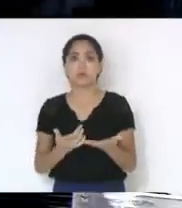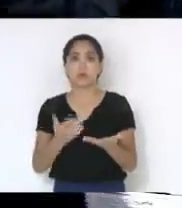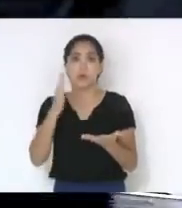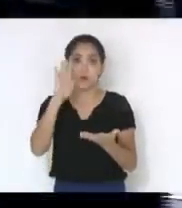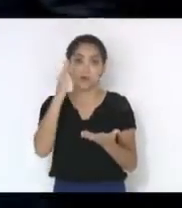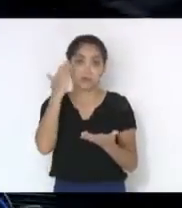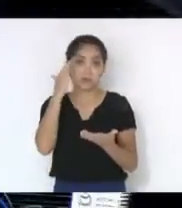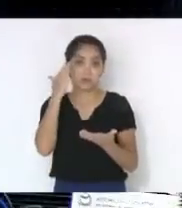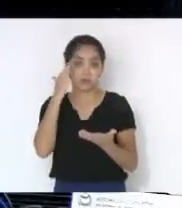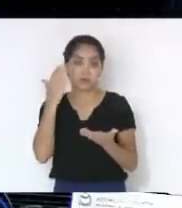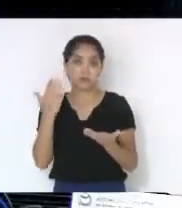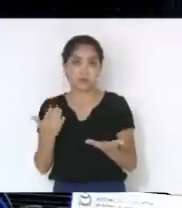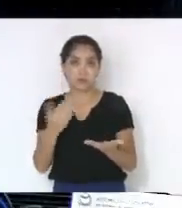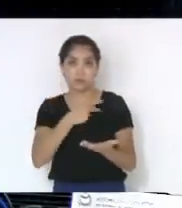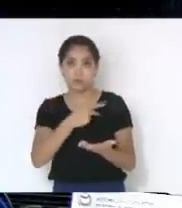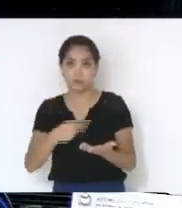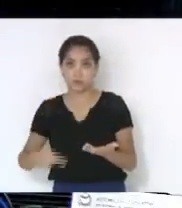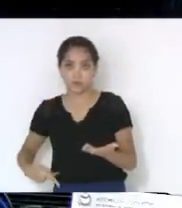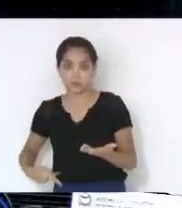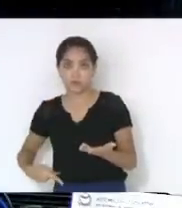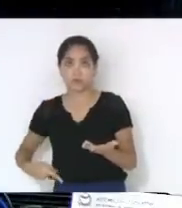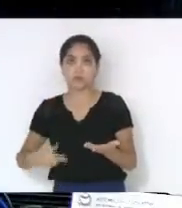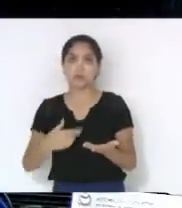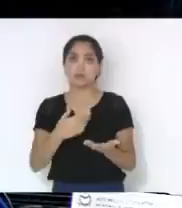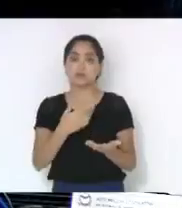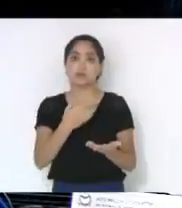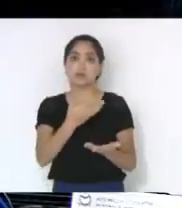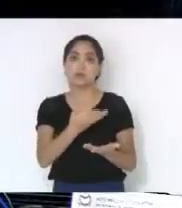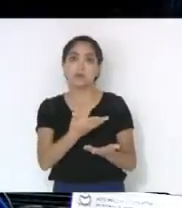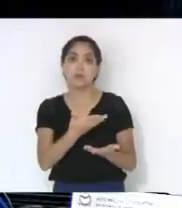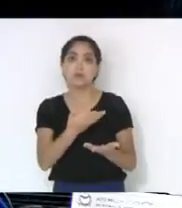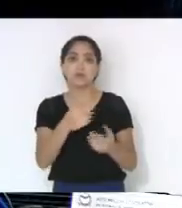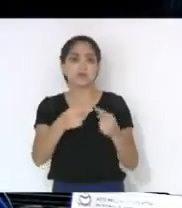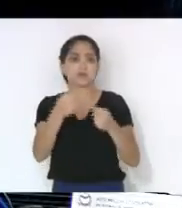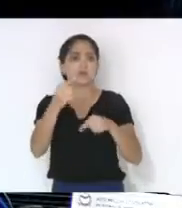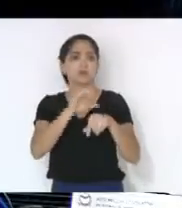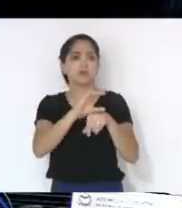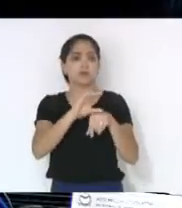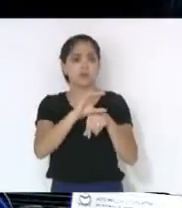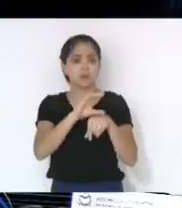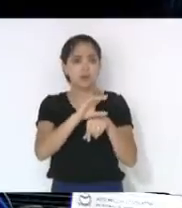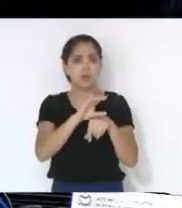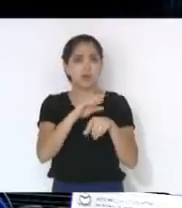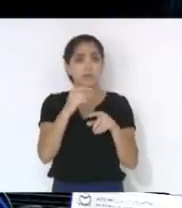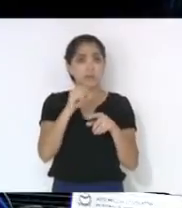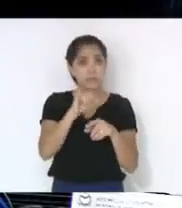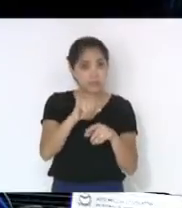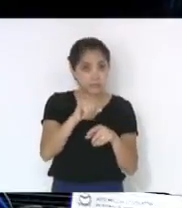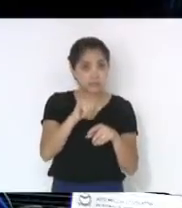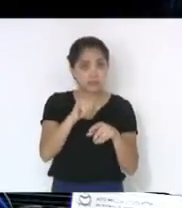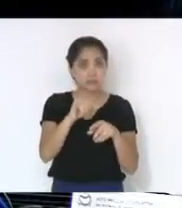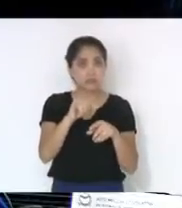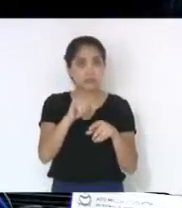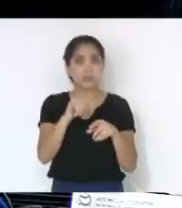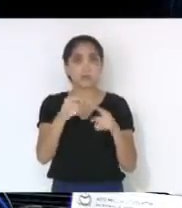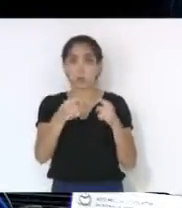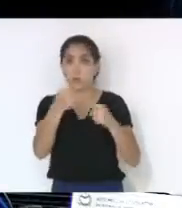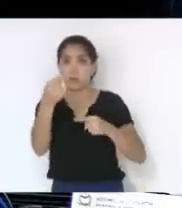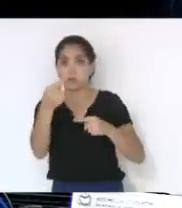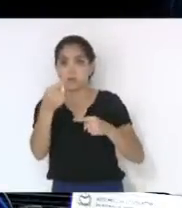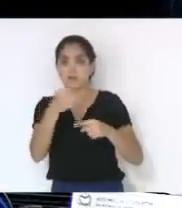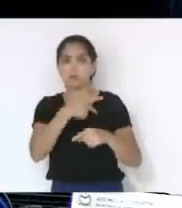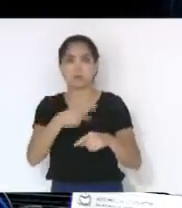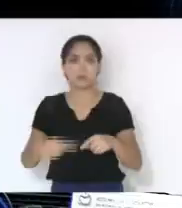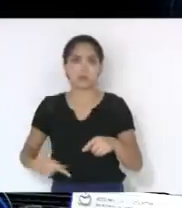Silvio, presidente dessa casa, da questão da inconstitucionalidade, porque se fosse inconstitucional, o presidente da República não